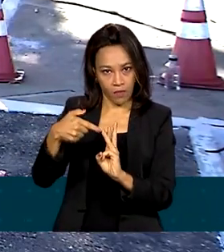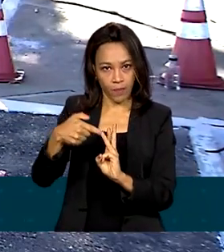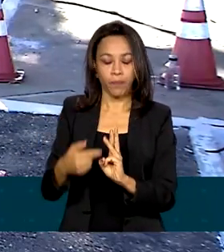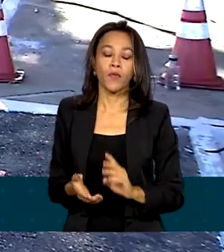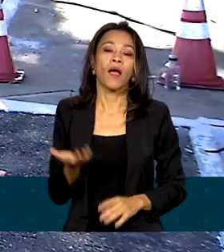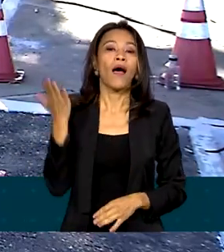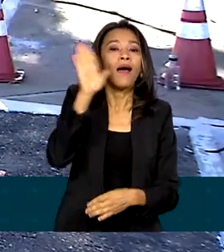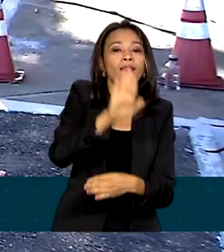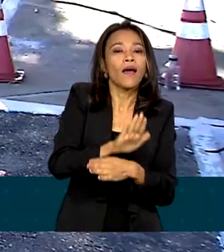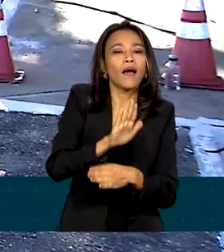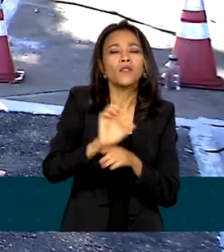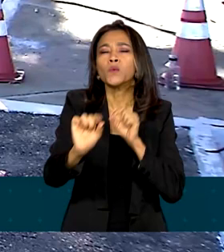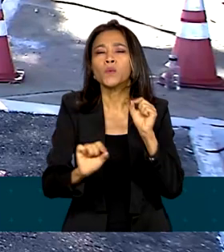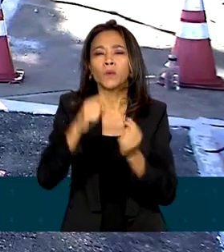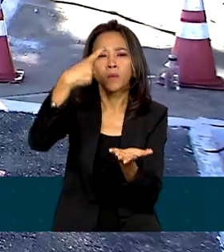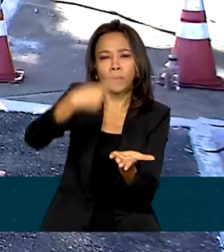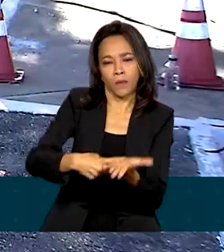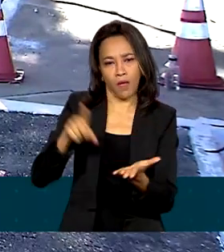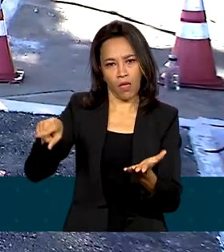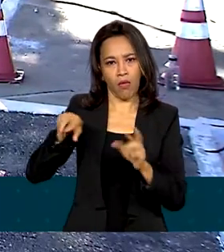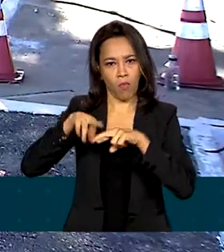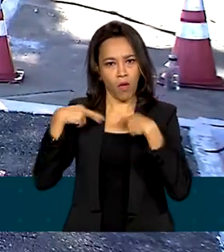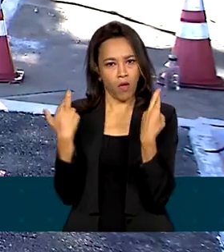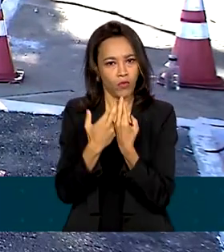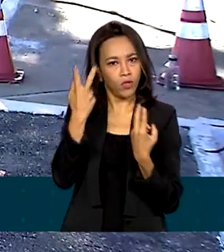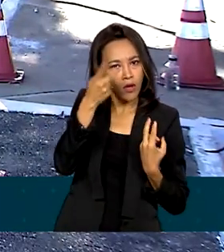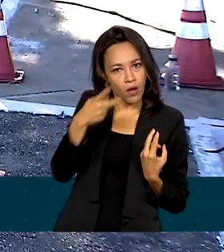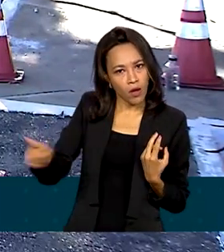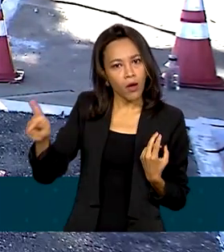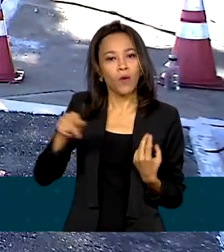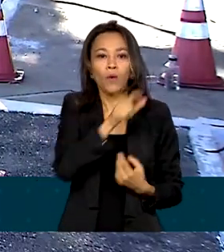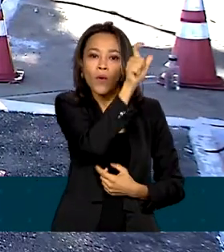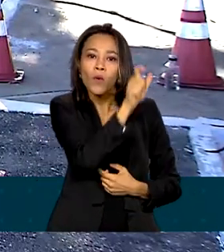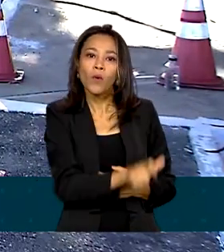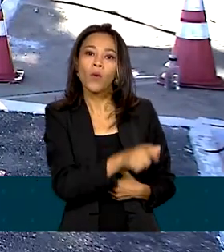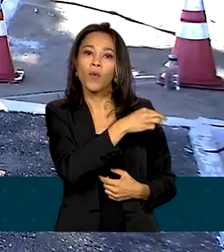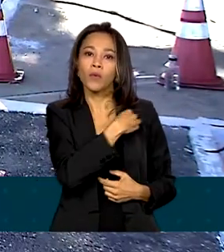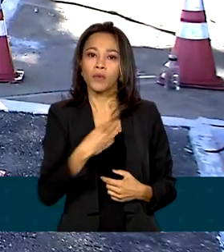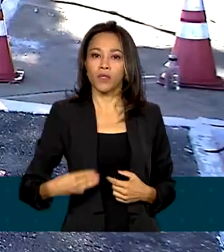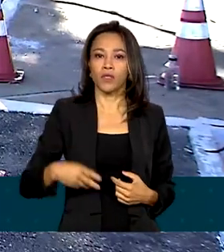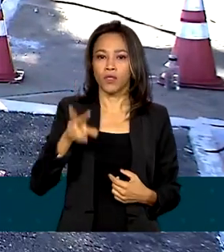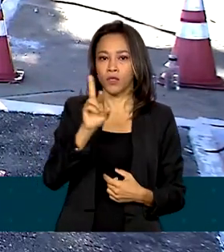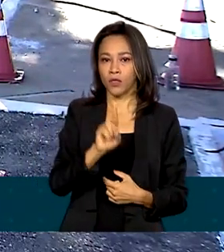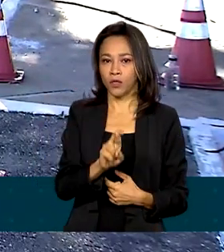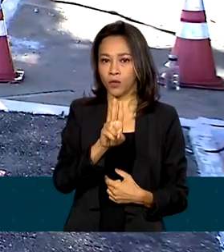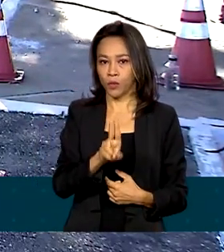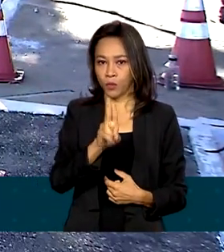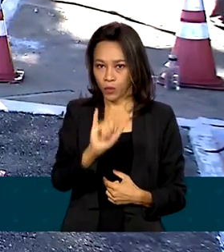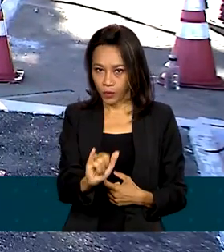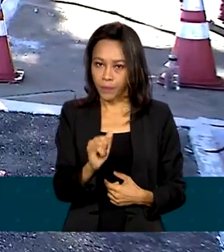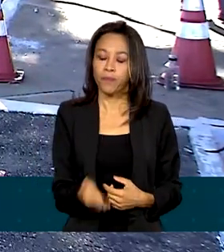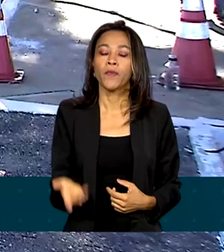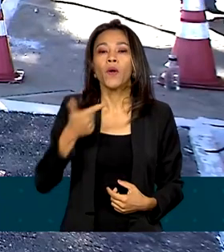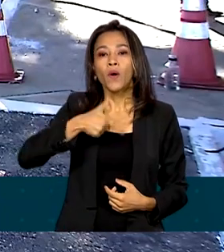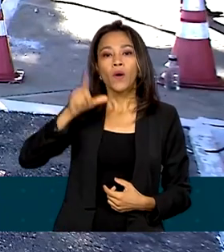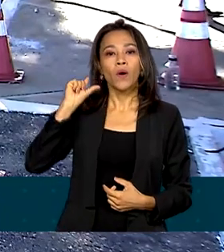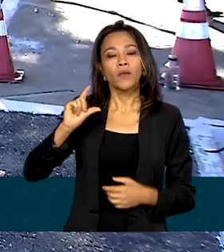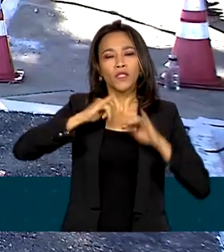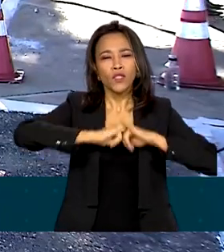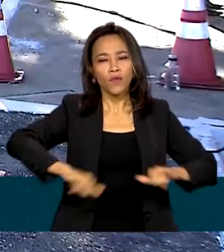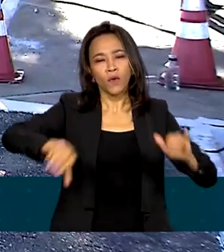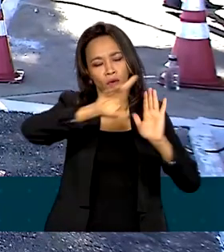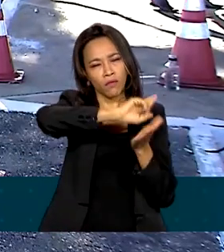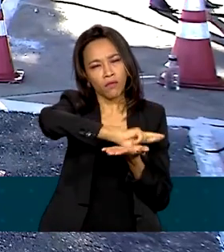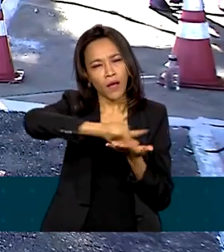de Lula é uma reunião com o ministro-chefe da Casa Civil, o Rui Costa. E ontem, o governo federal anunciou o novo conjunto de